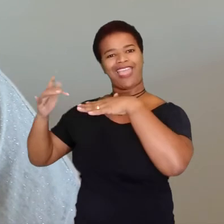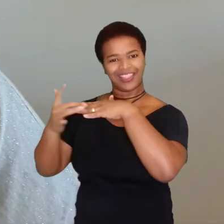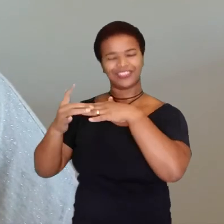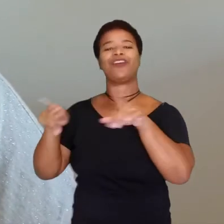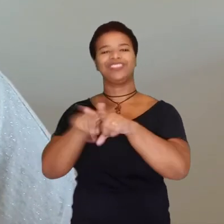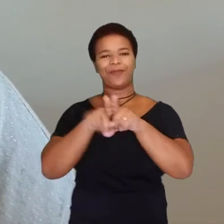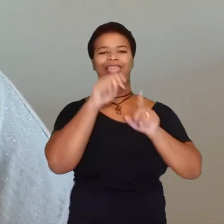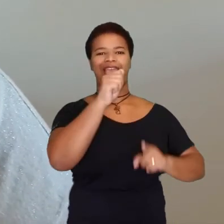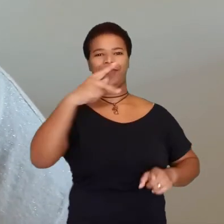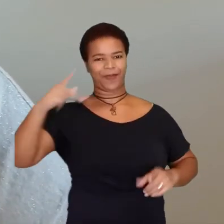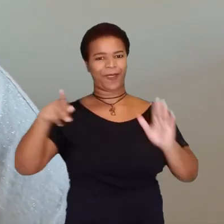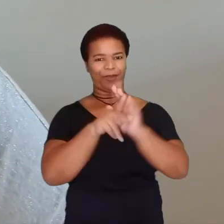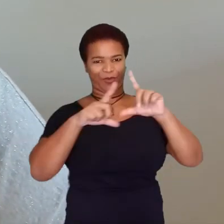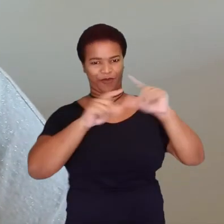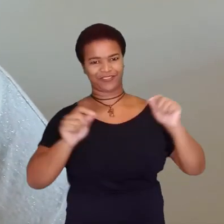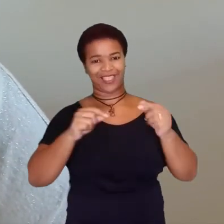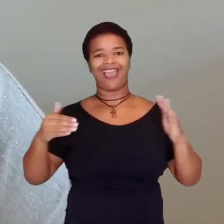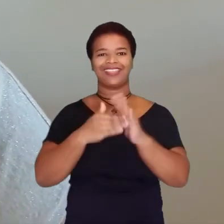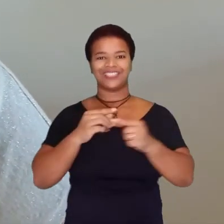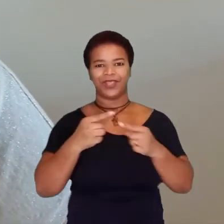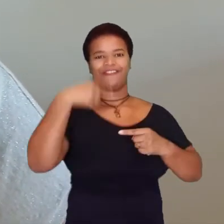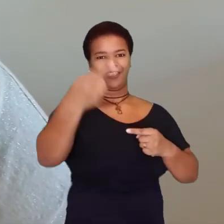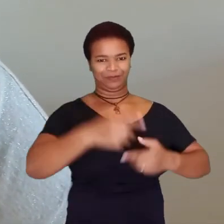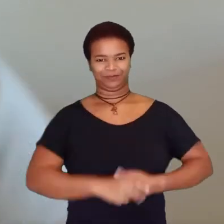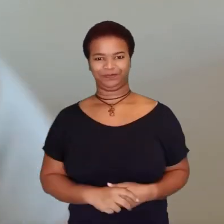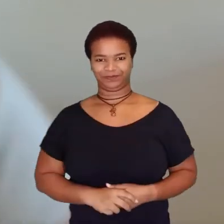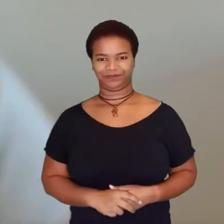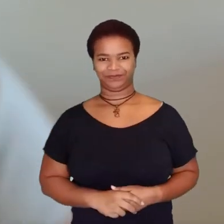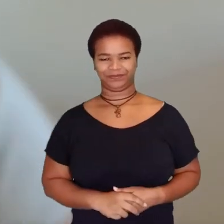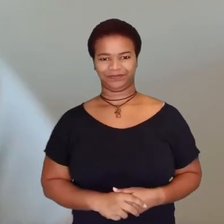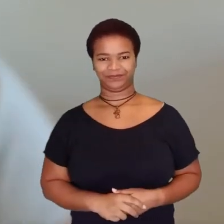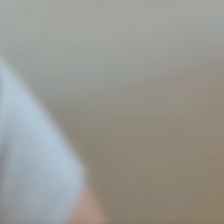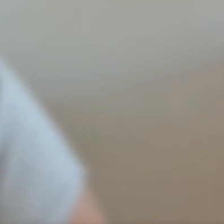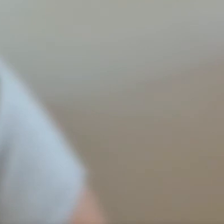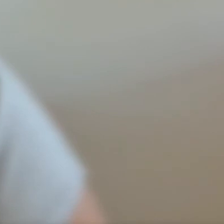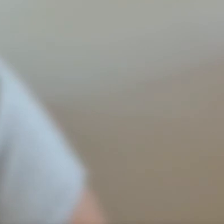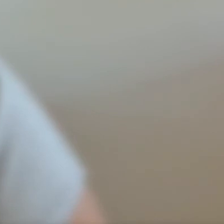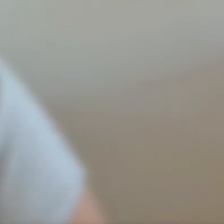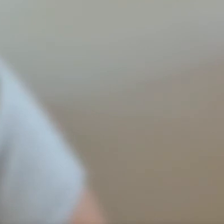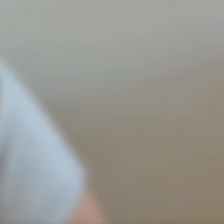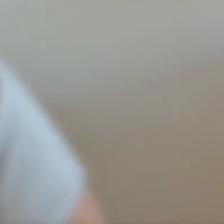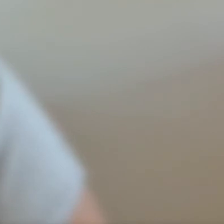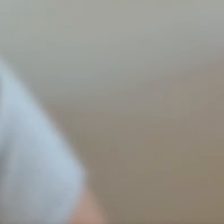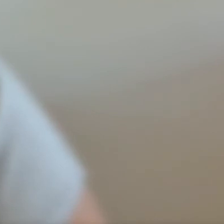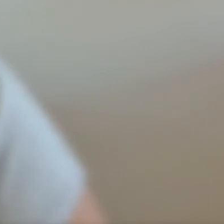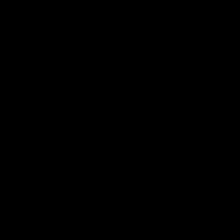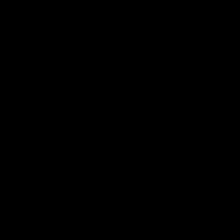nas redes sociais e no aplicativo da Universidade. Até semana que vem! Tchau, tchau, tchau.